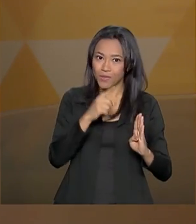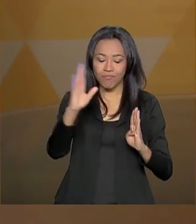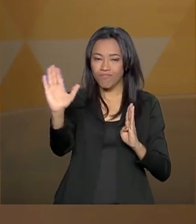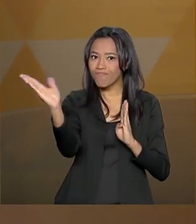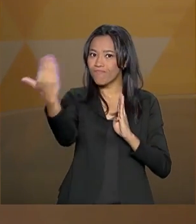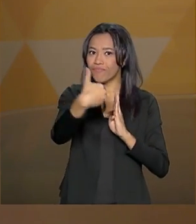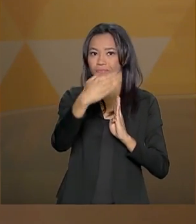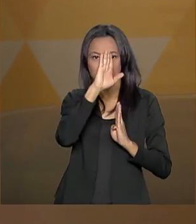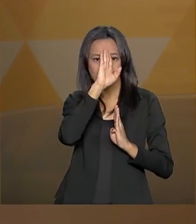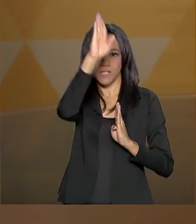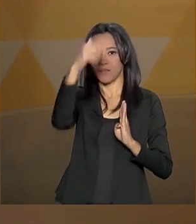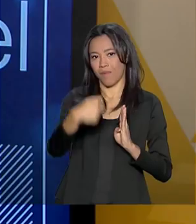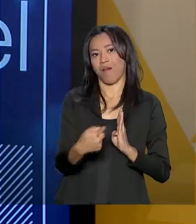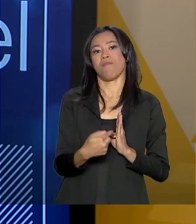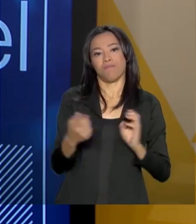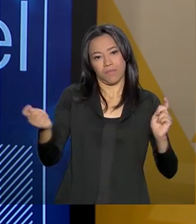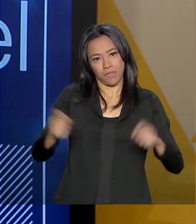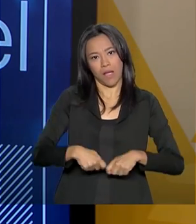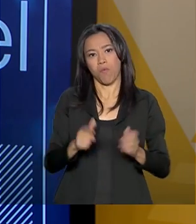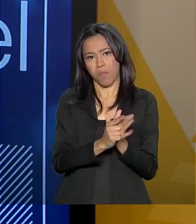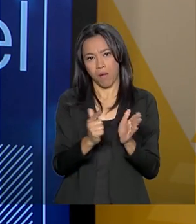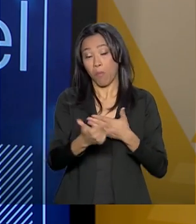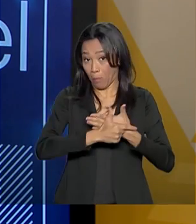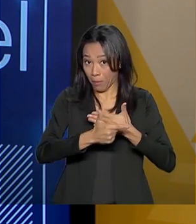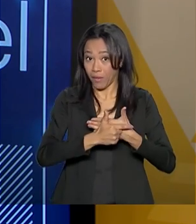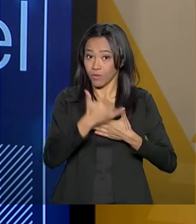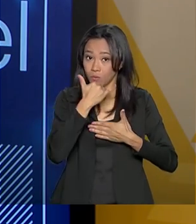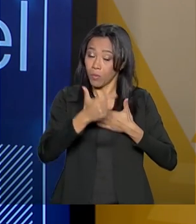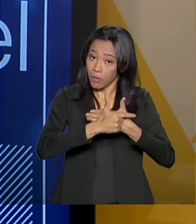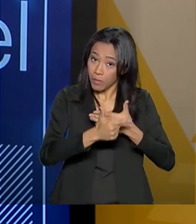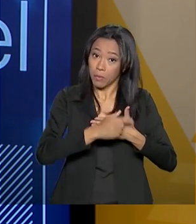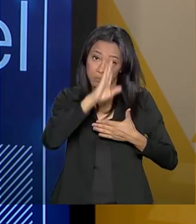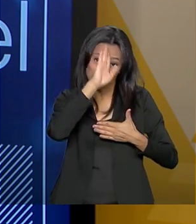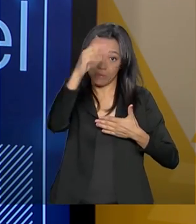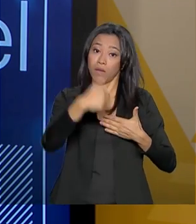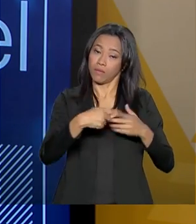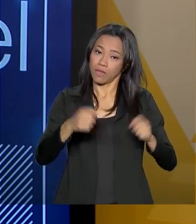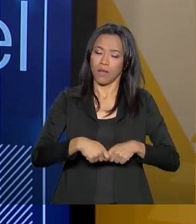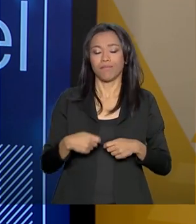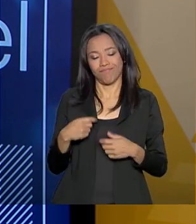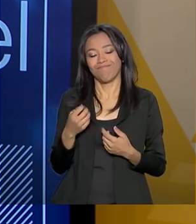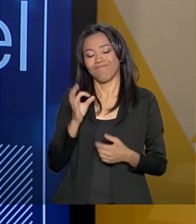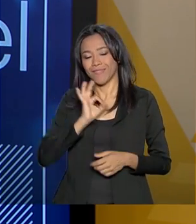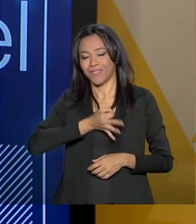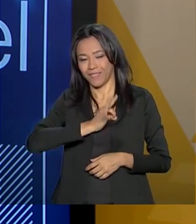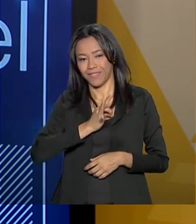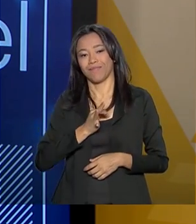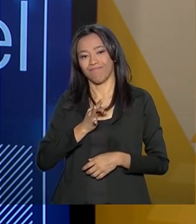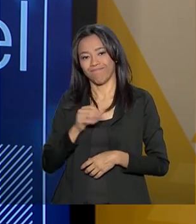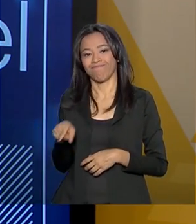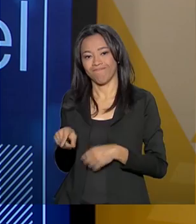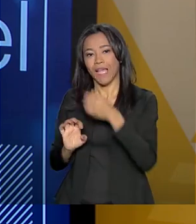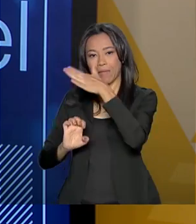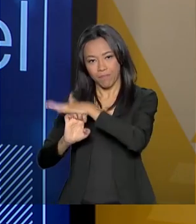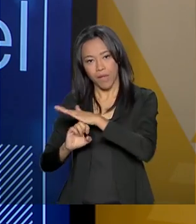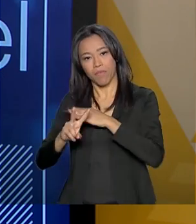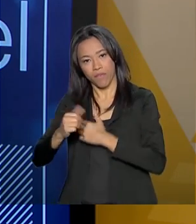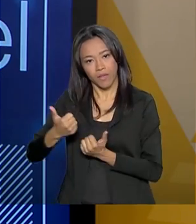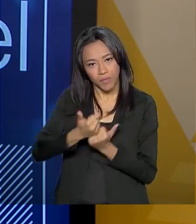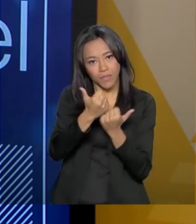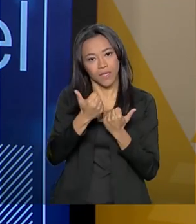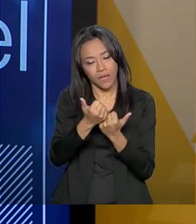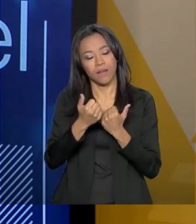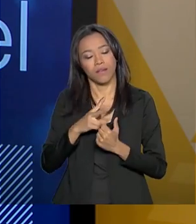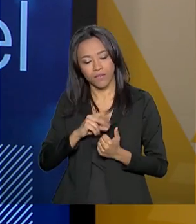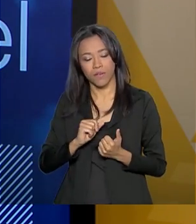nesse desafio, é, presidente? Eu não tenho dúvida que vamos ter e que a Embrapa vai dizer sim, vai dizer presente e vai dar